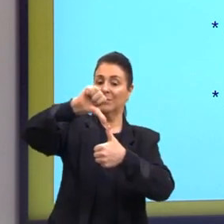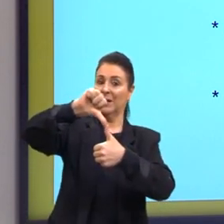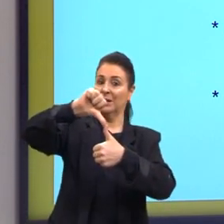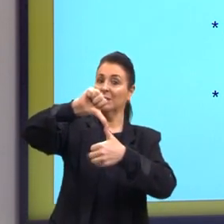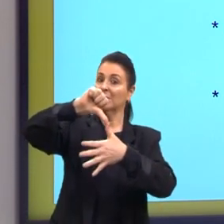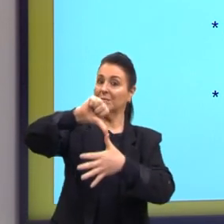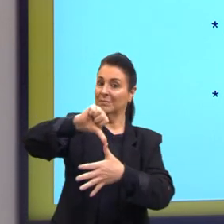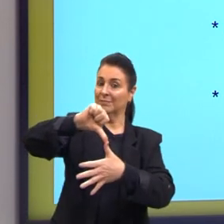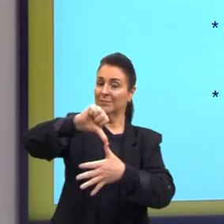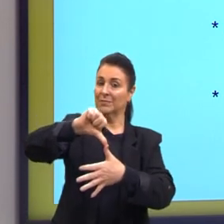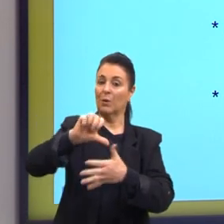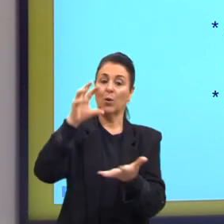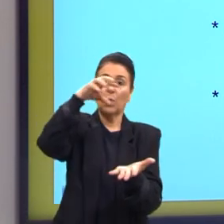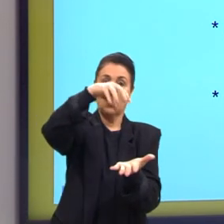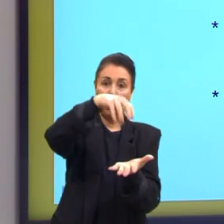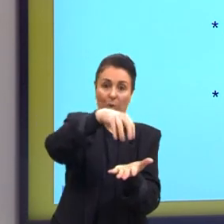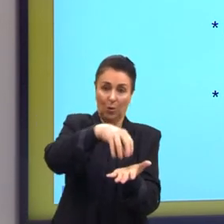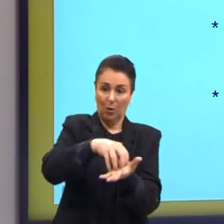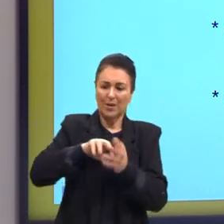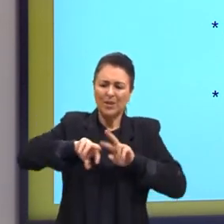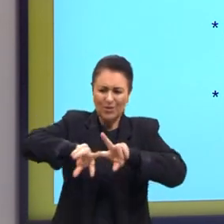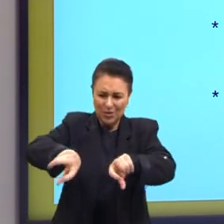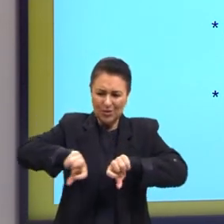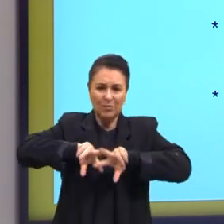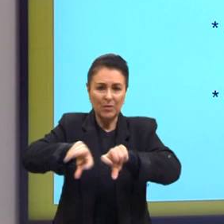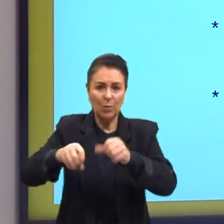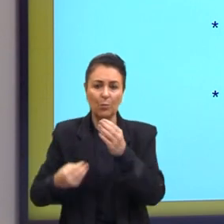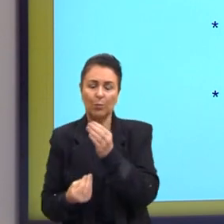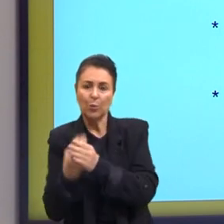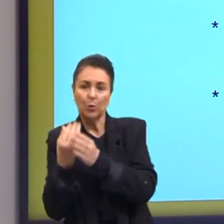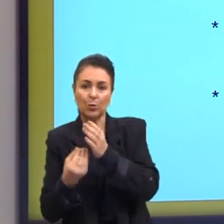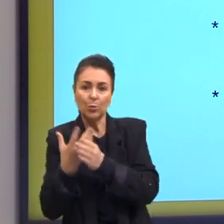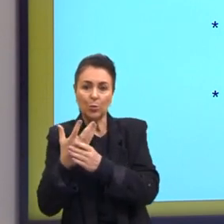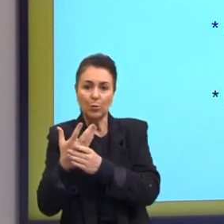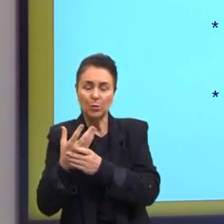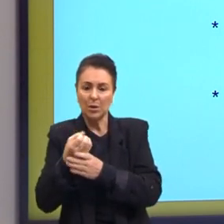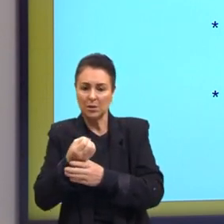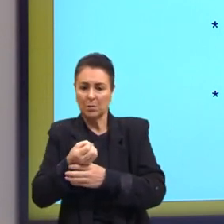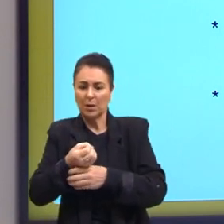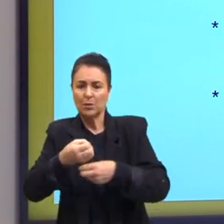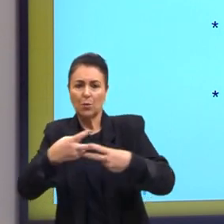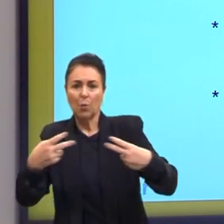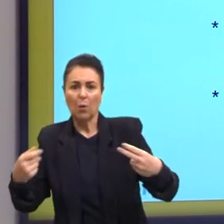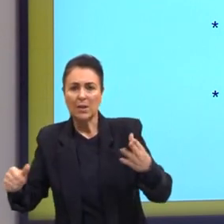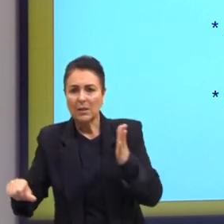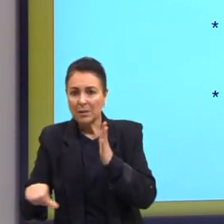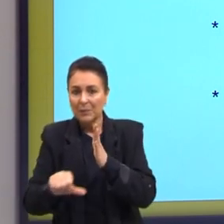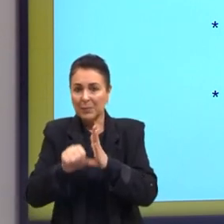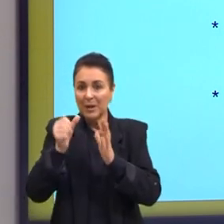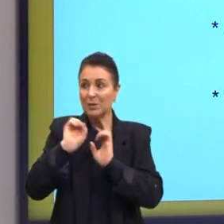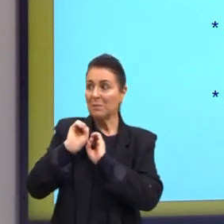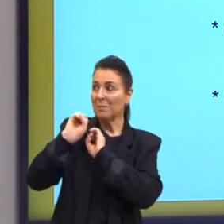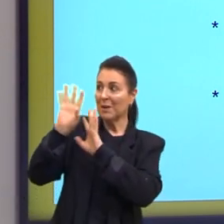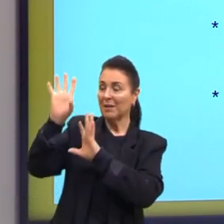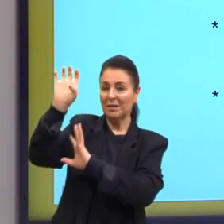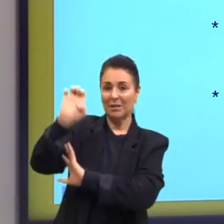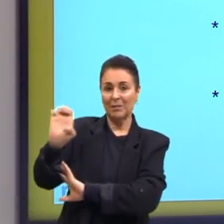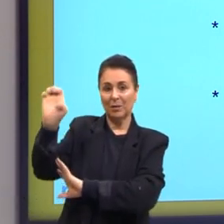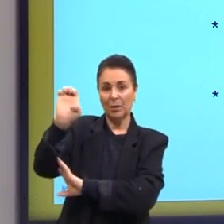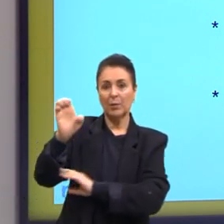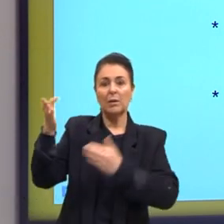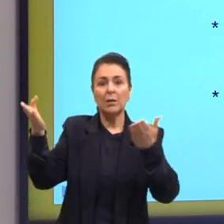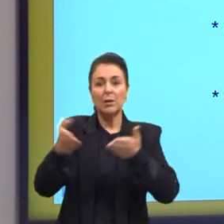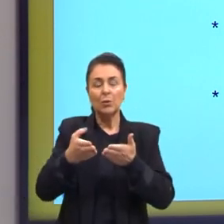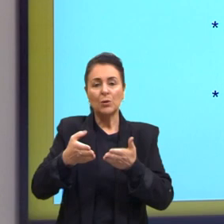Então, as colônias de exploração, uma produção de bens primários para abastecer a Europa. E hoje nós produzimos